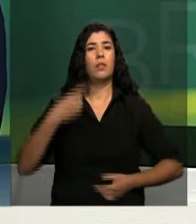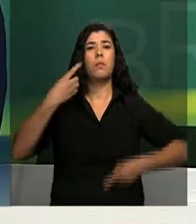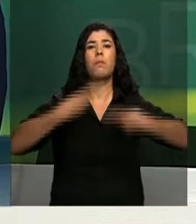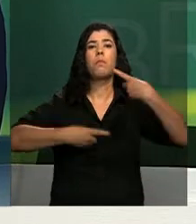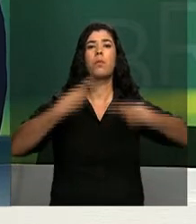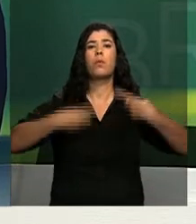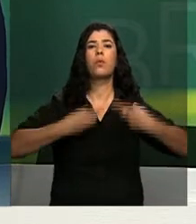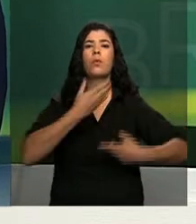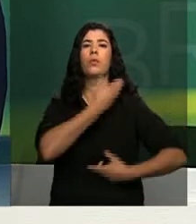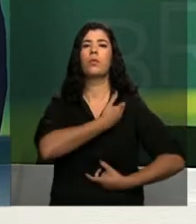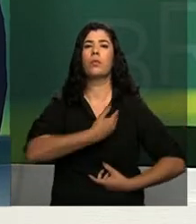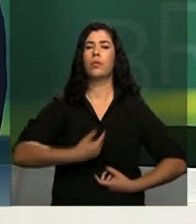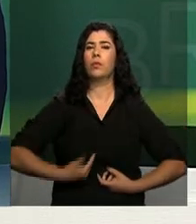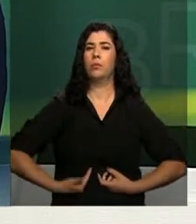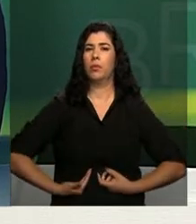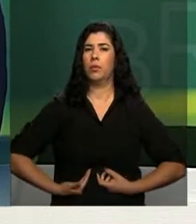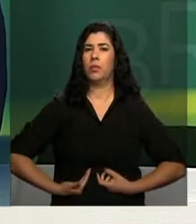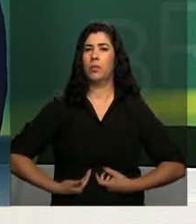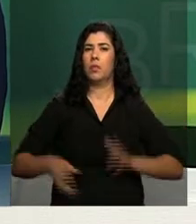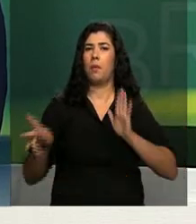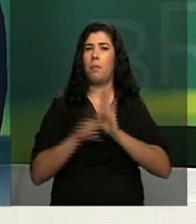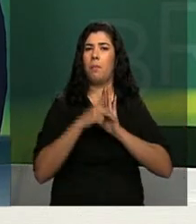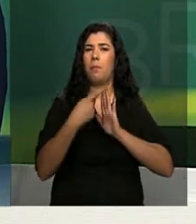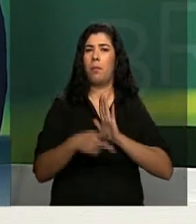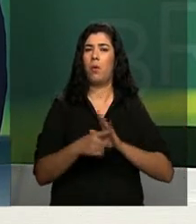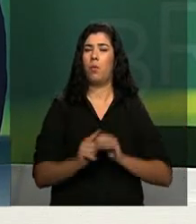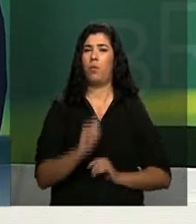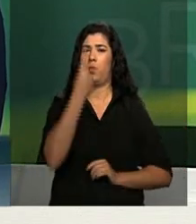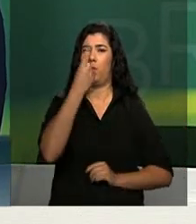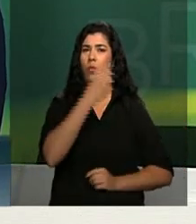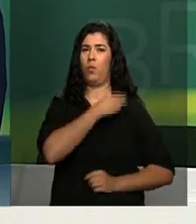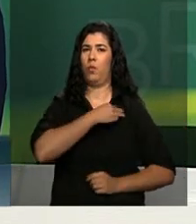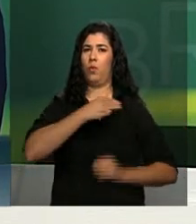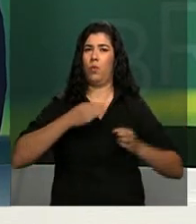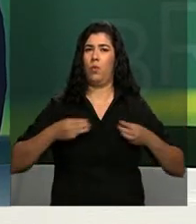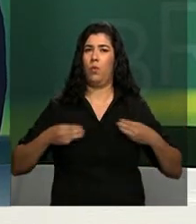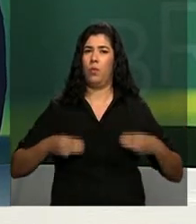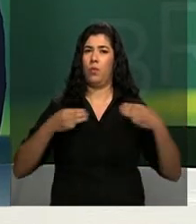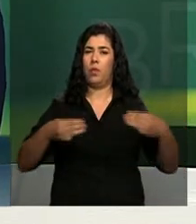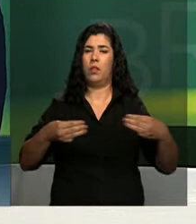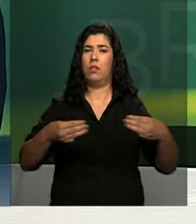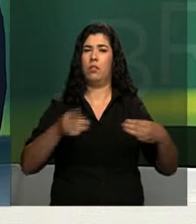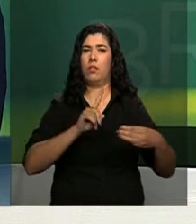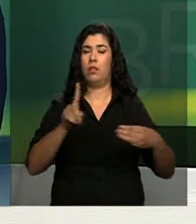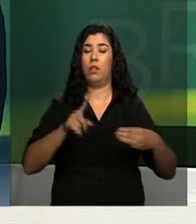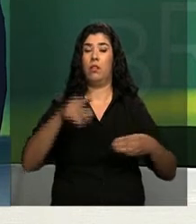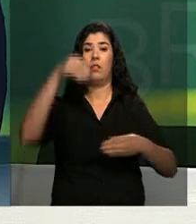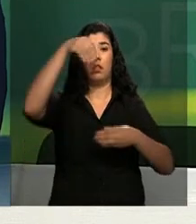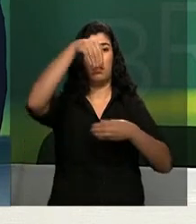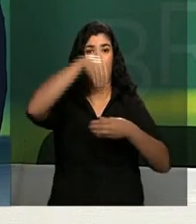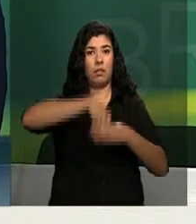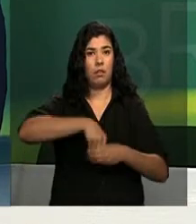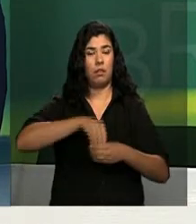pública de ministério. Existe política pública de governo.